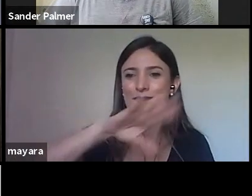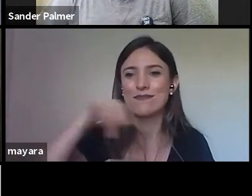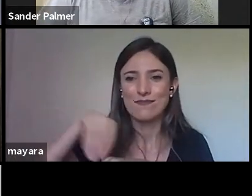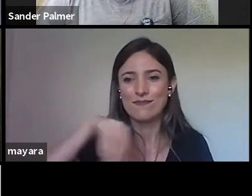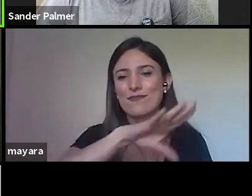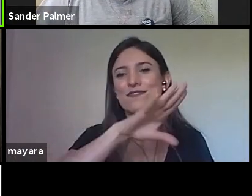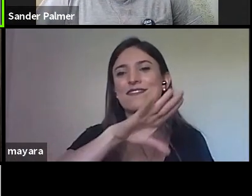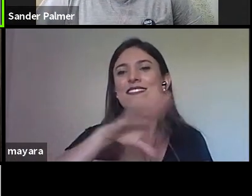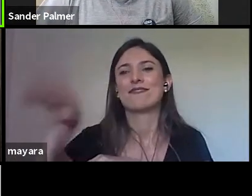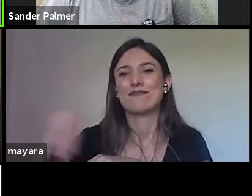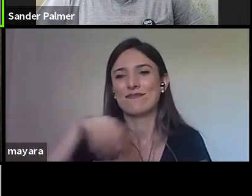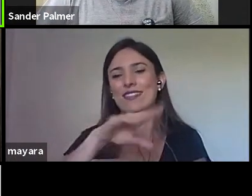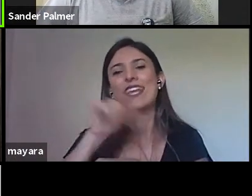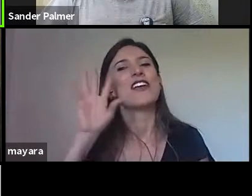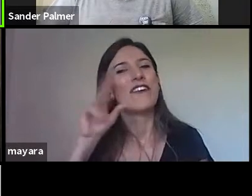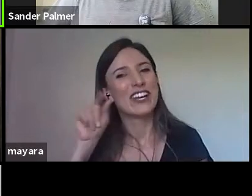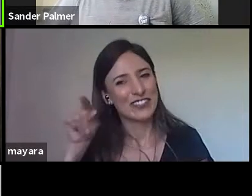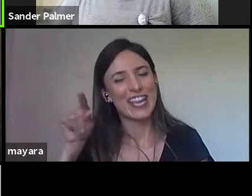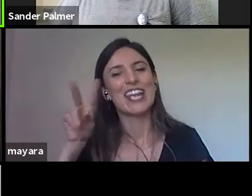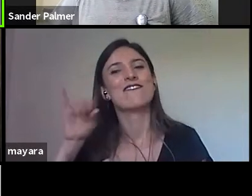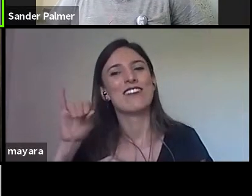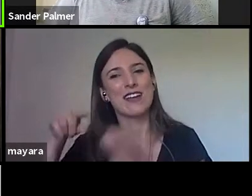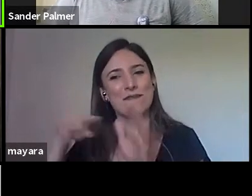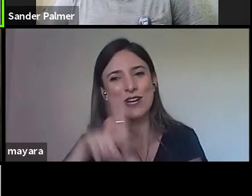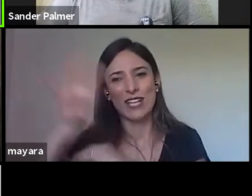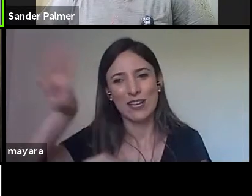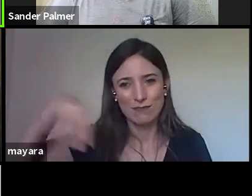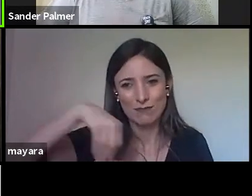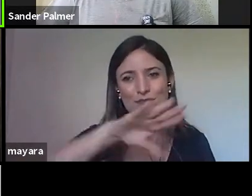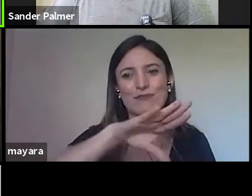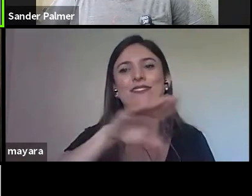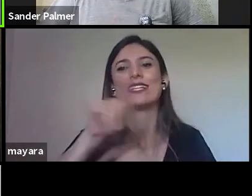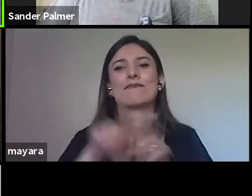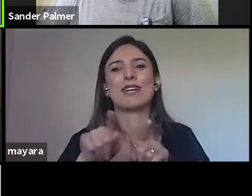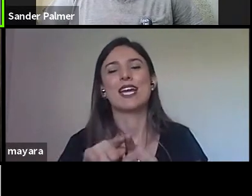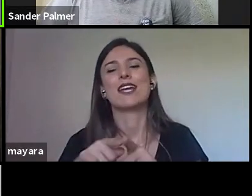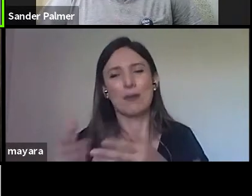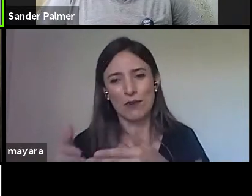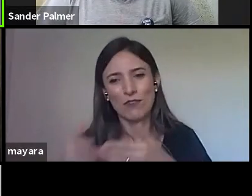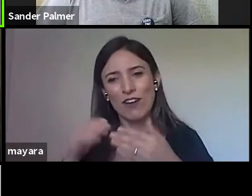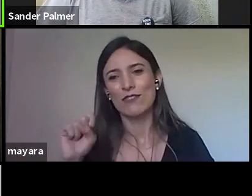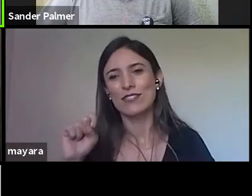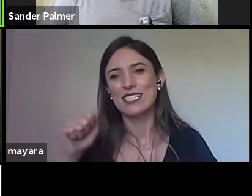inclusive trazer uma pergunta que foi posta lá no chat, por favor, Sander.